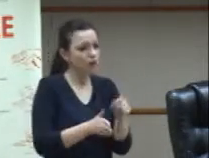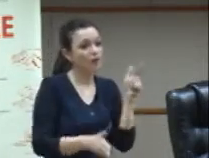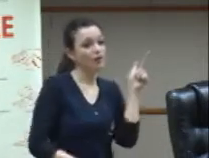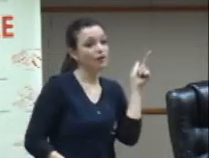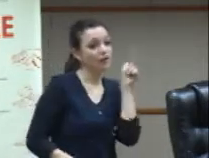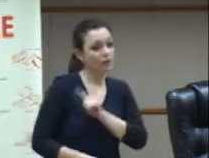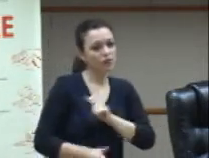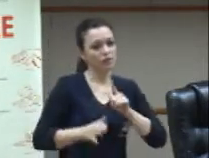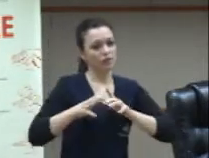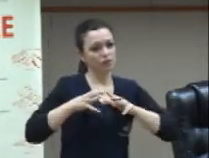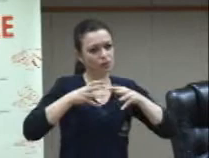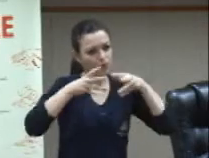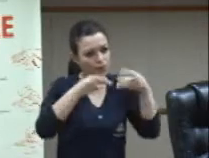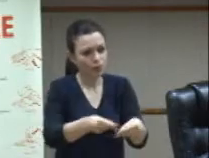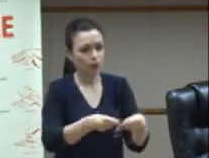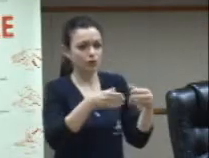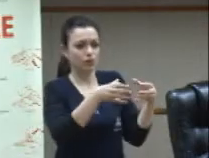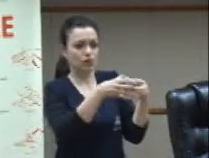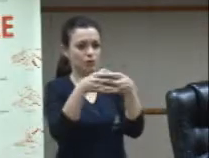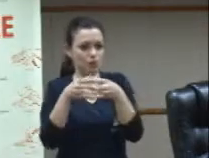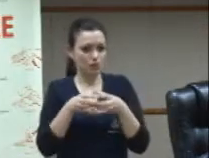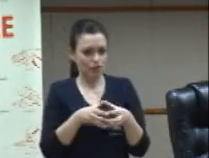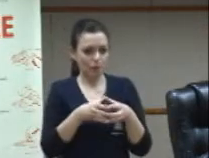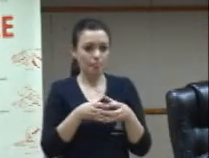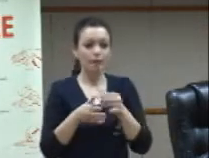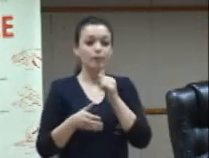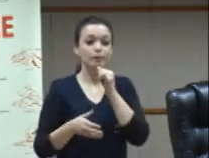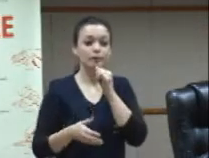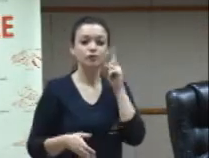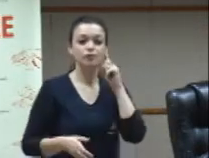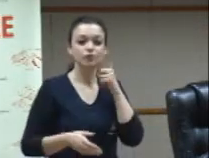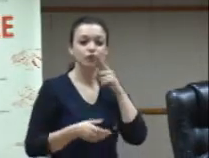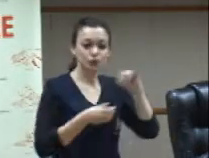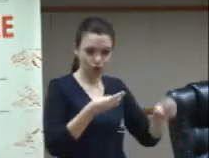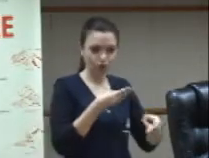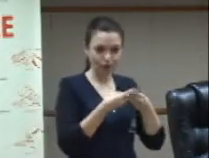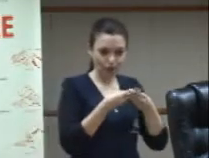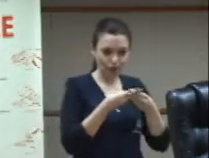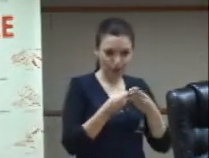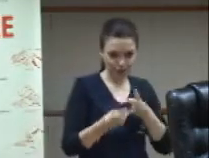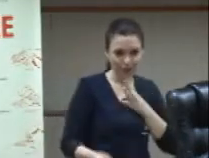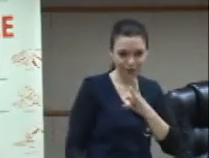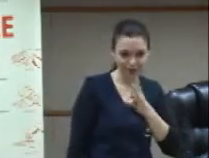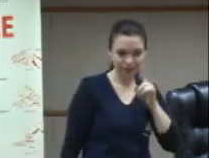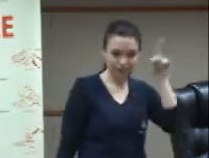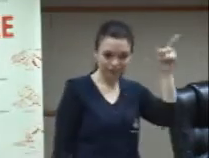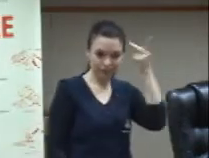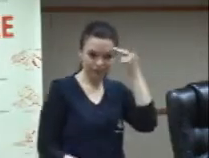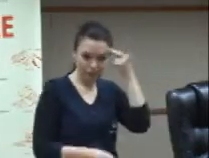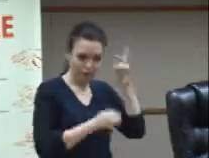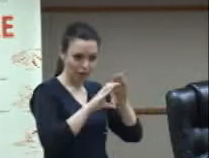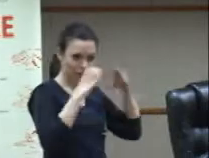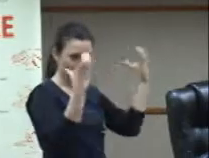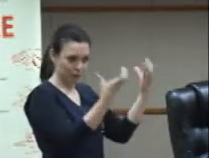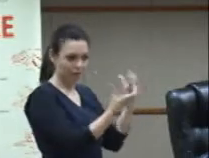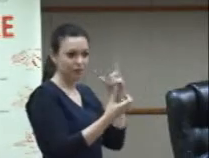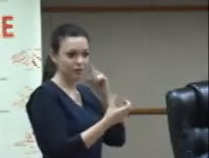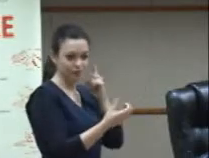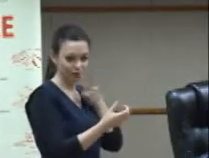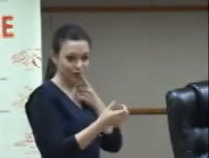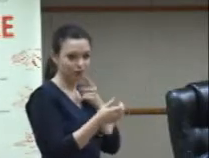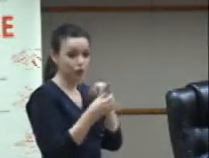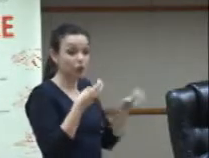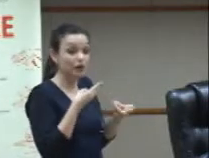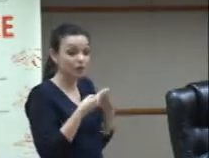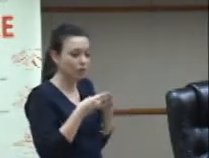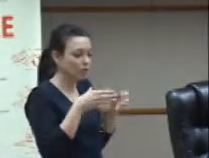todos esses grupos os surdos judeus eu conheci a comunidade judaica surda em São Paulo eles tem línguas de sinais